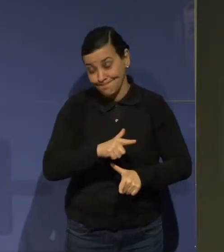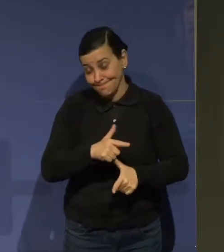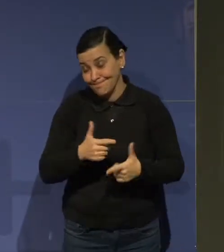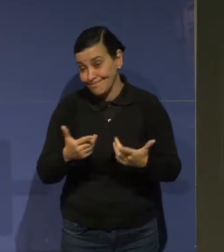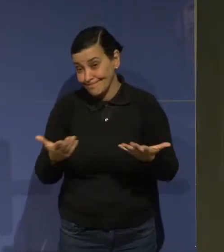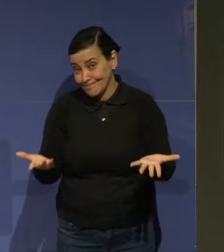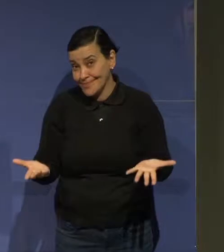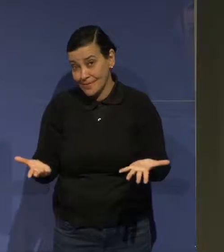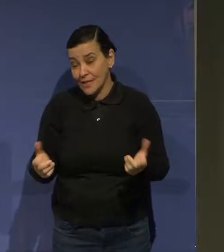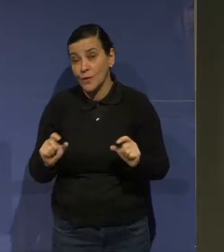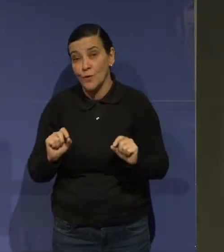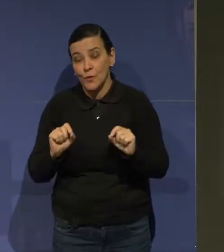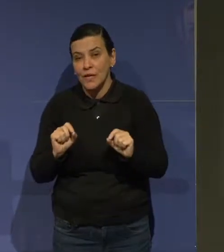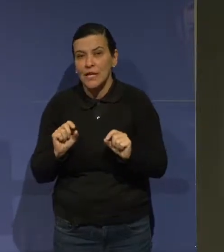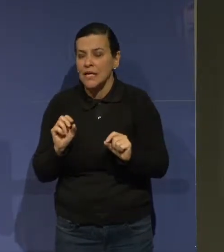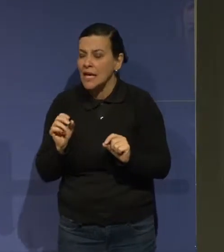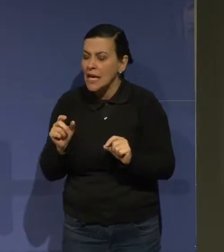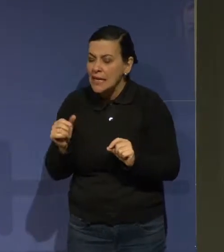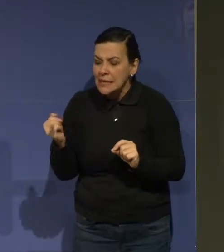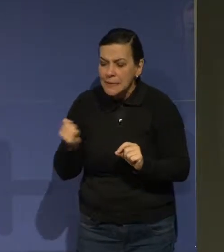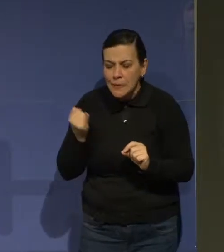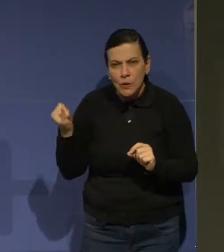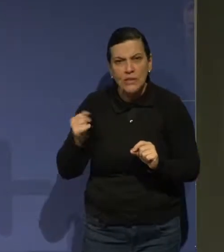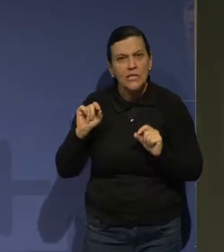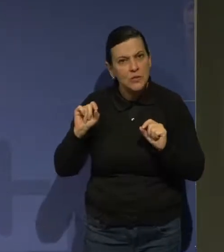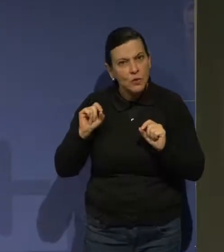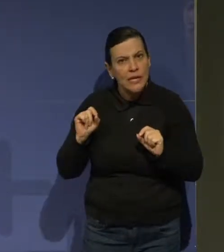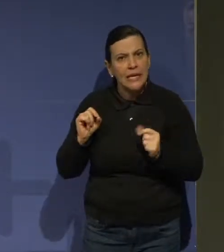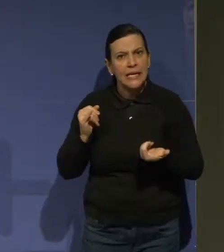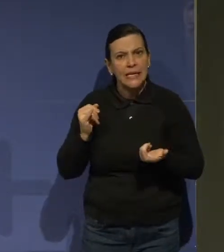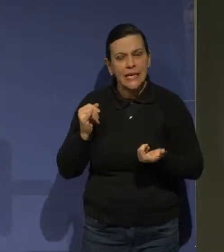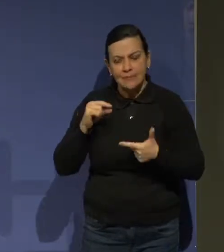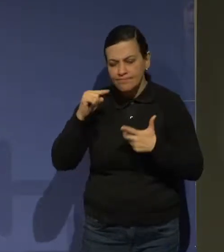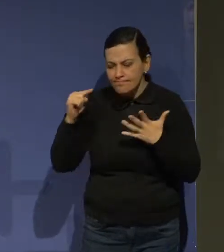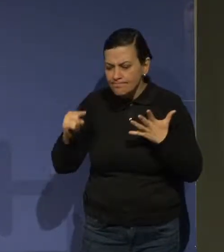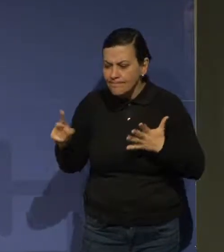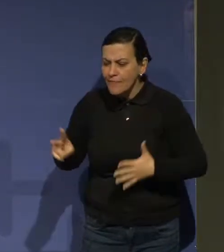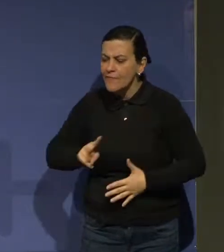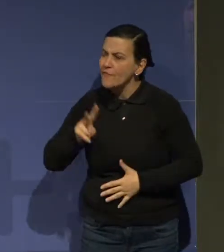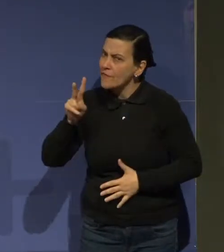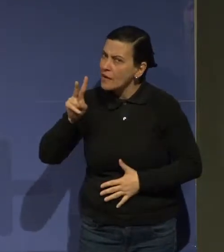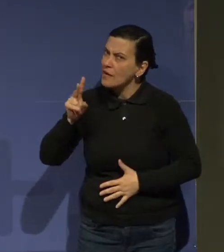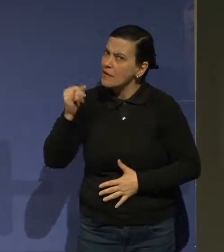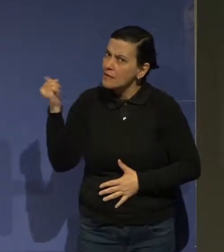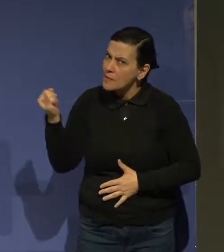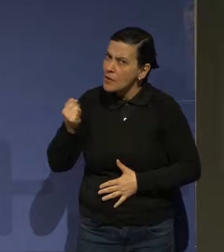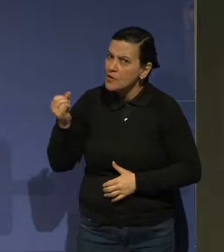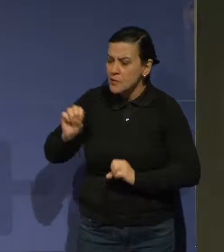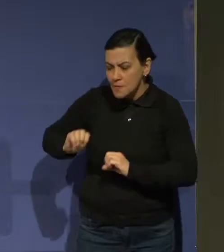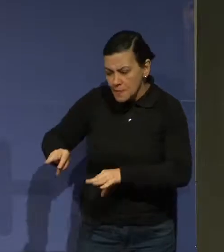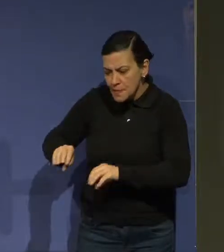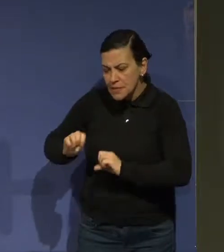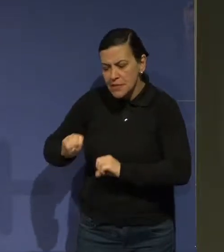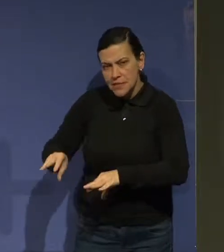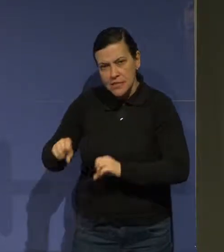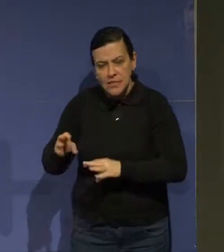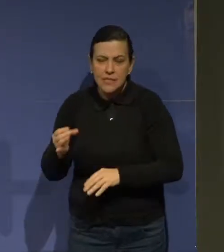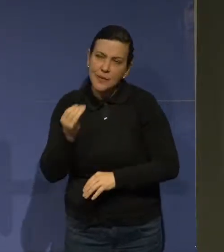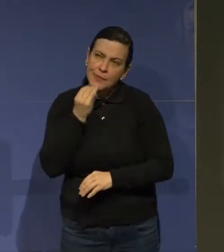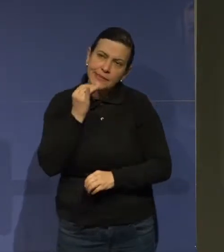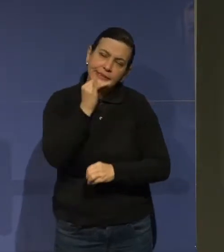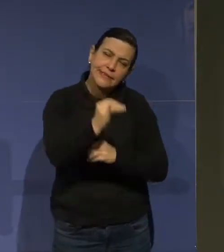reforçar isso. É reforçar a importância das coisas. E a importância que certas questões como a internet,